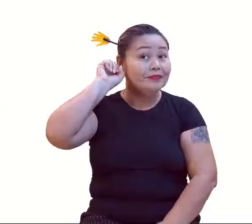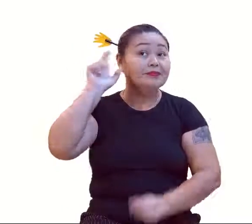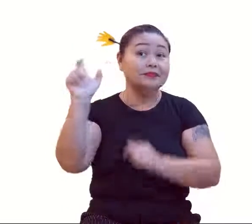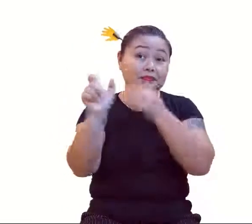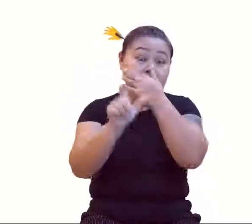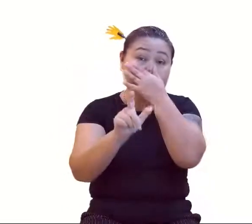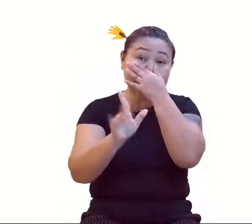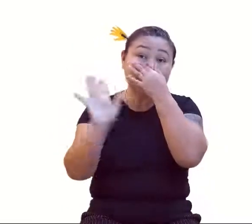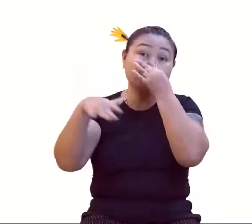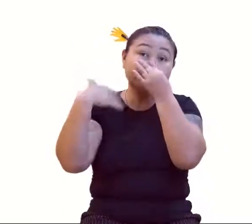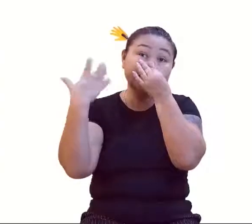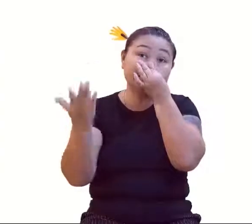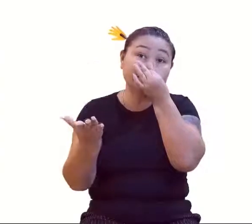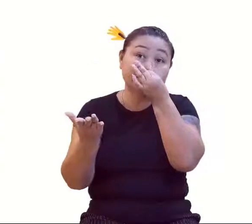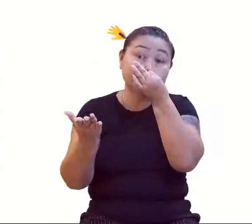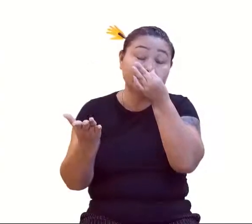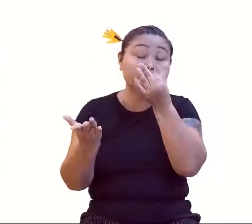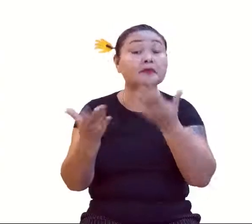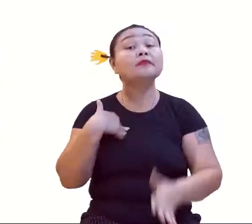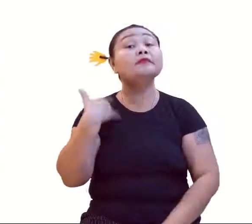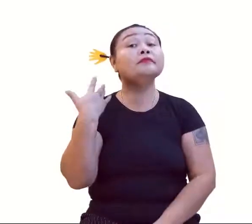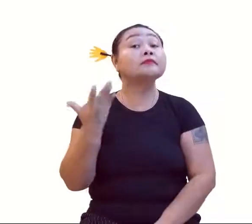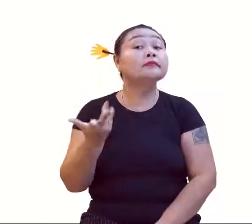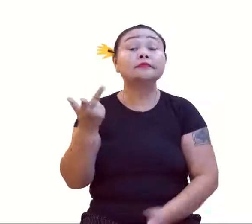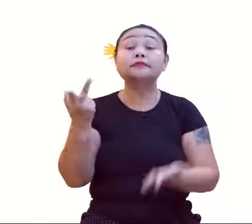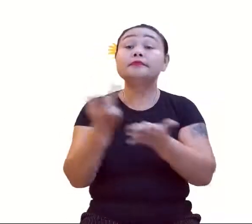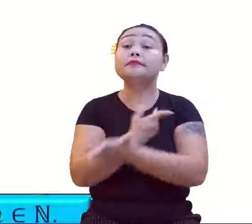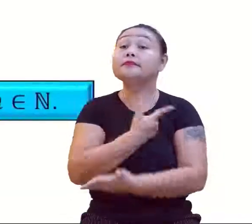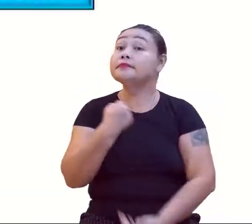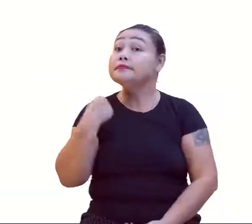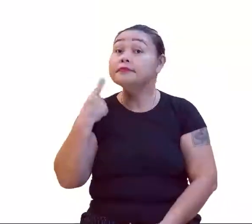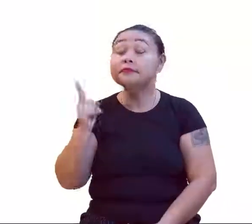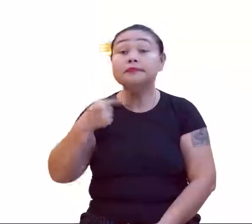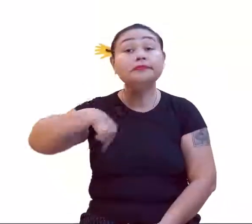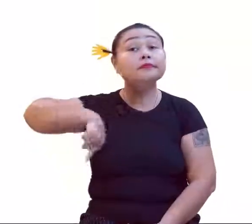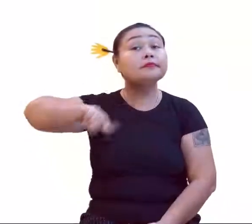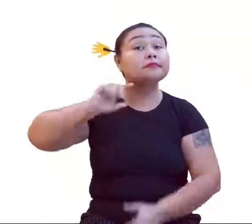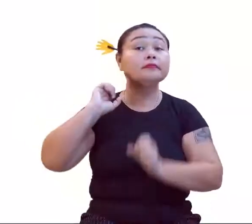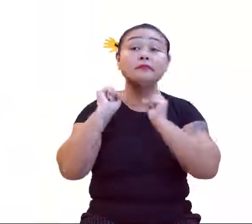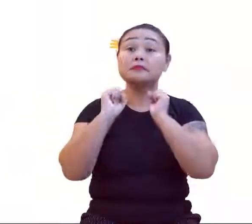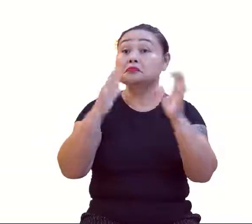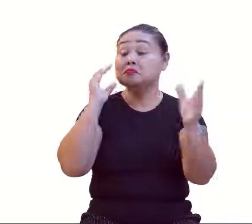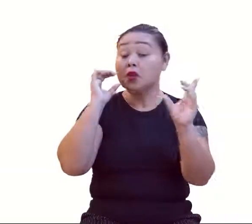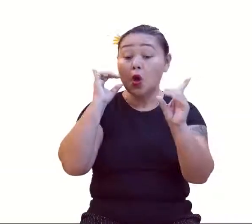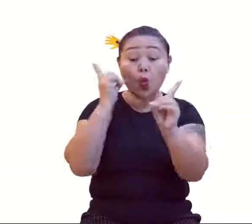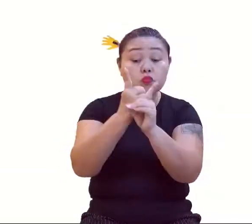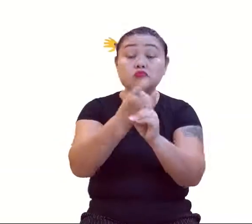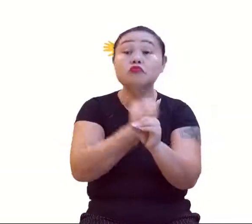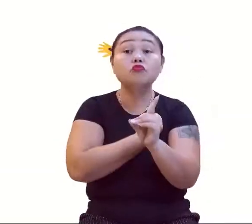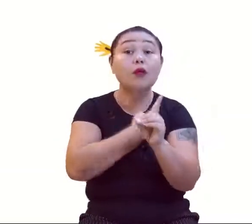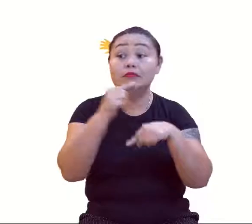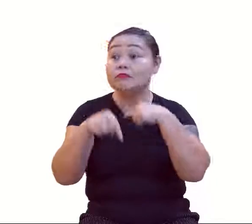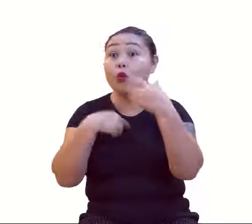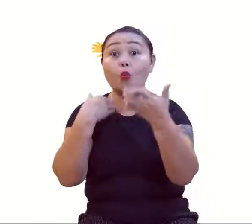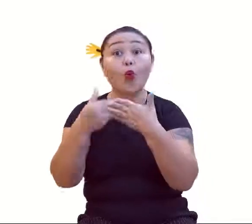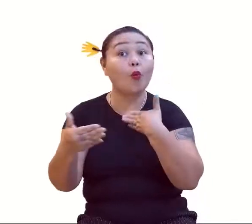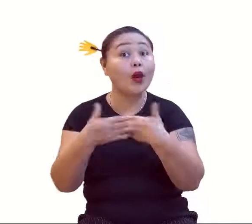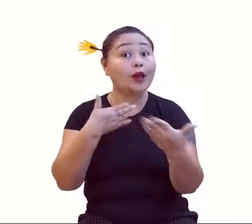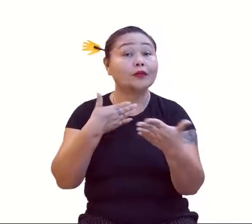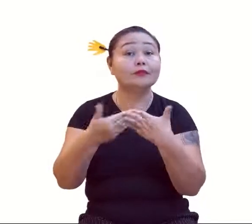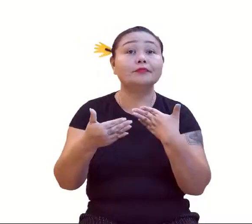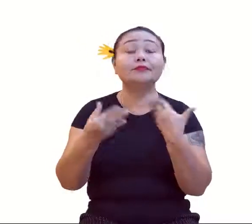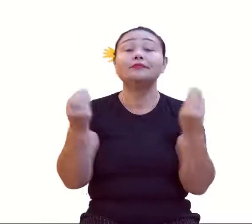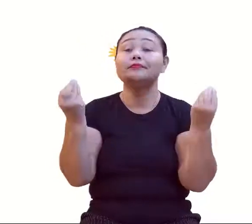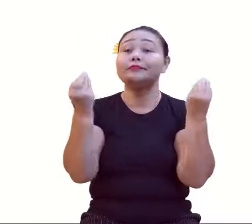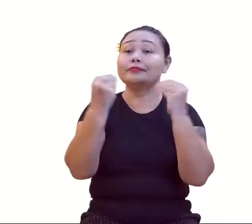Então, o que aconteceu? A gente pode encontrar qualquer um. Então, vamos lá, por exemplo. Dada a lei de